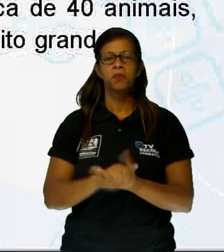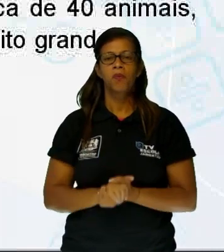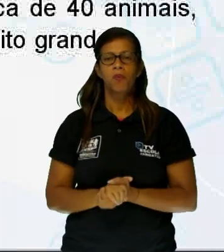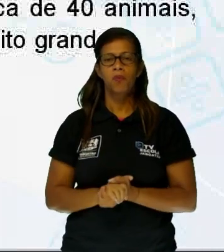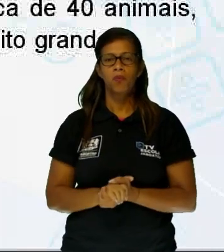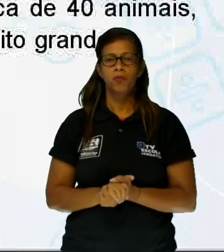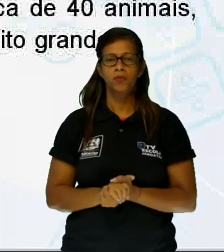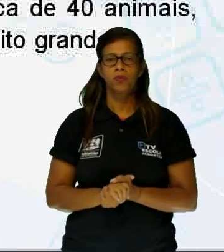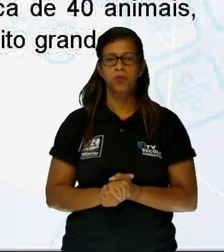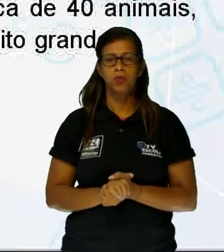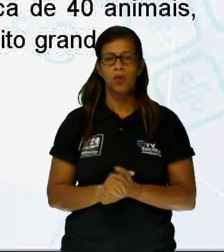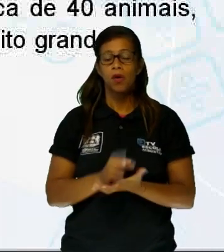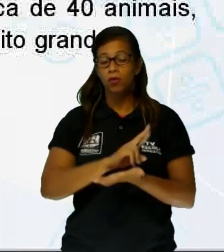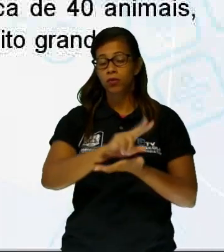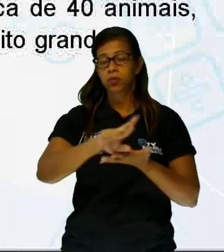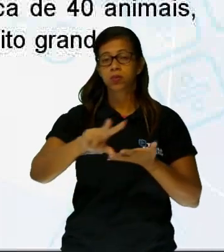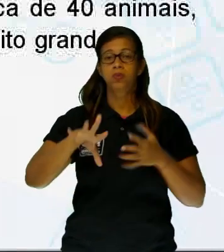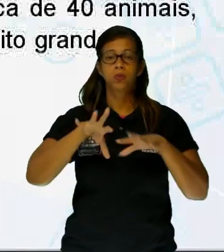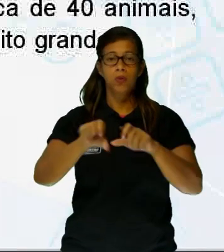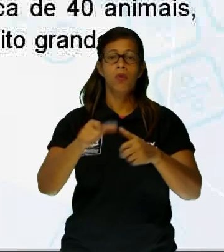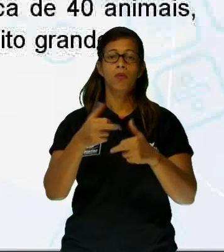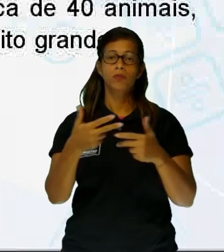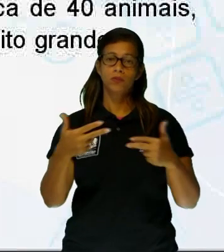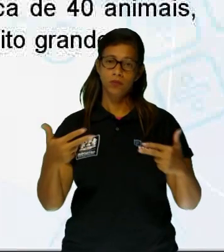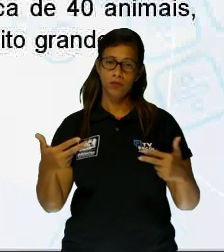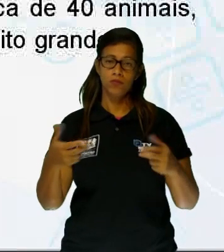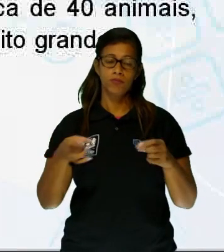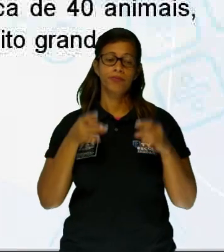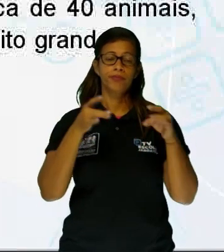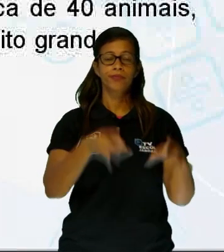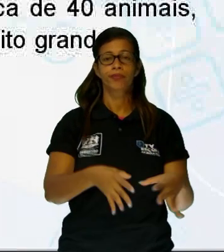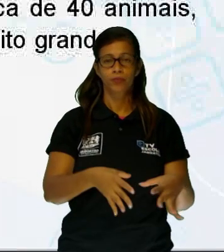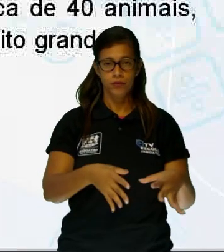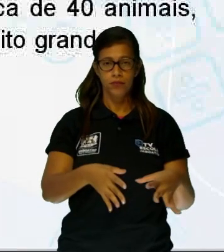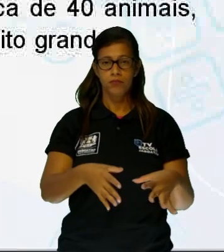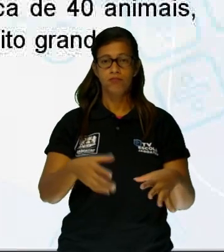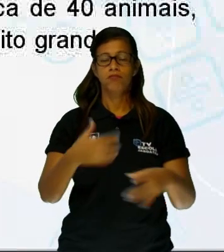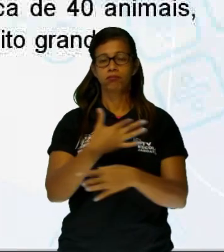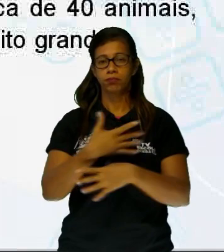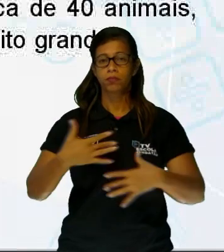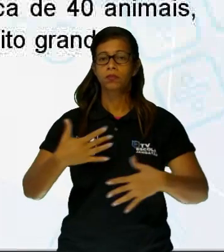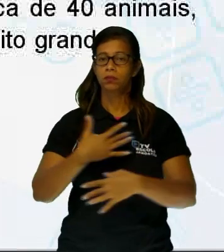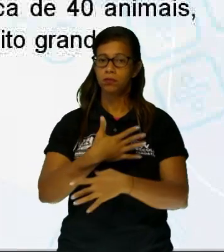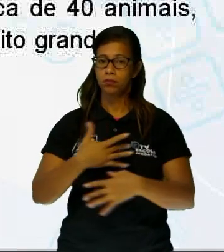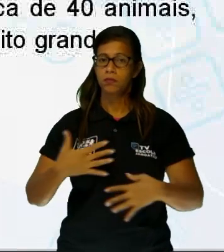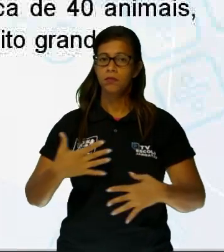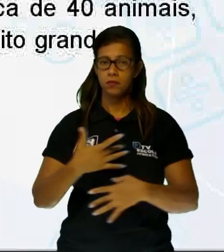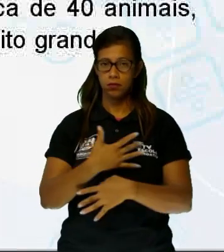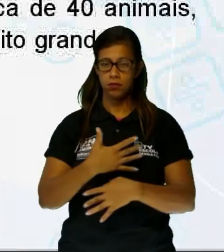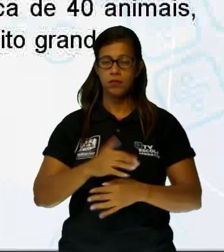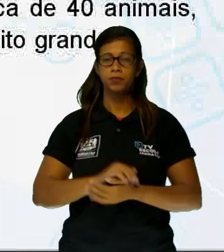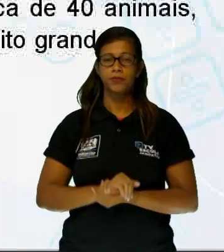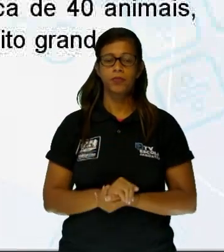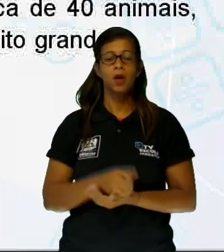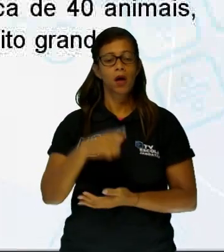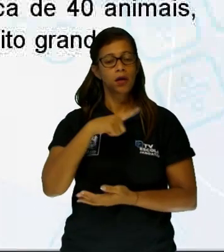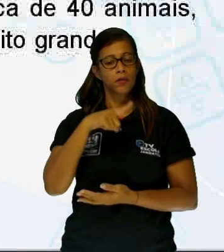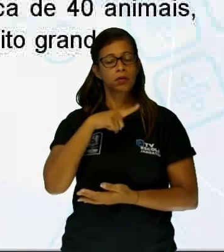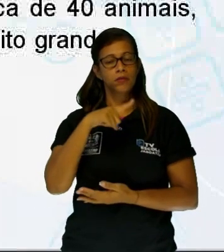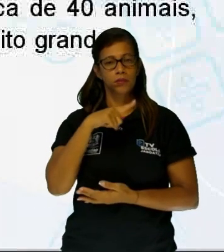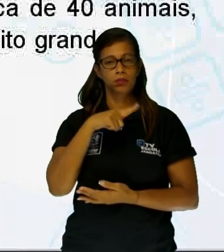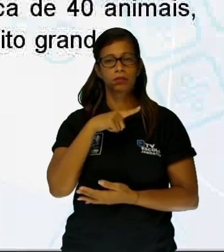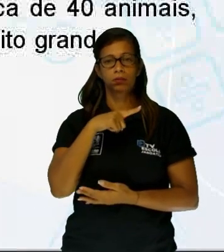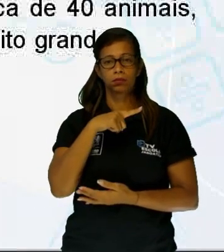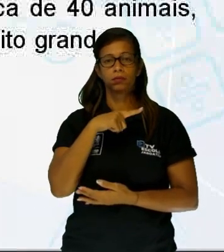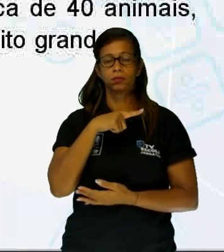naquela cidade. O abandono é muito grande. Além dos que são deixados aqui na SUIPA, nós